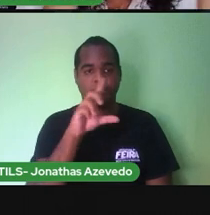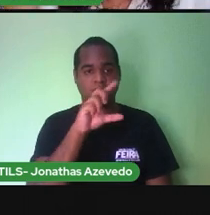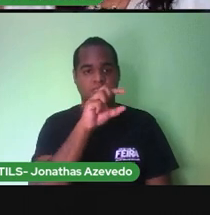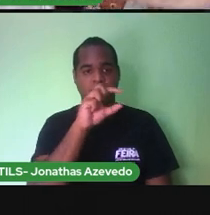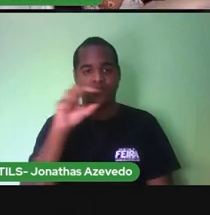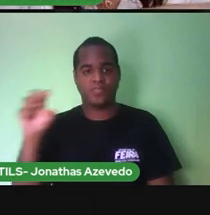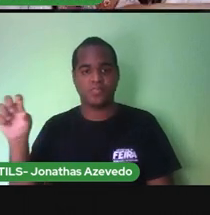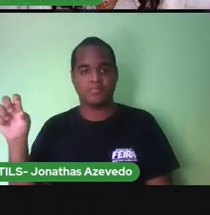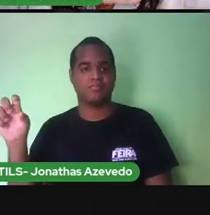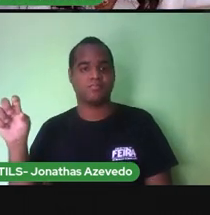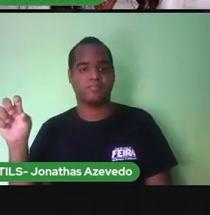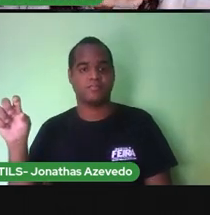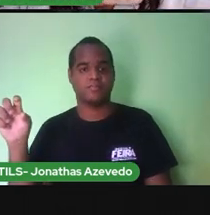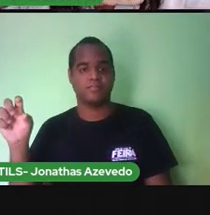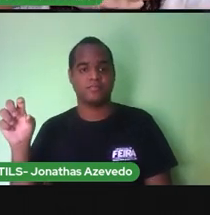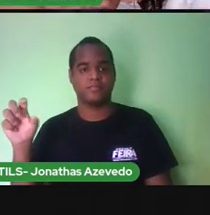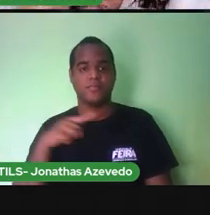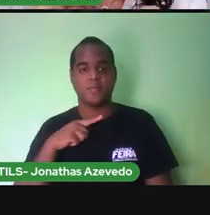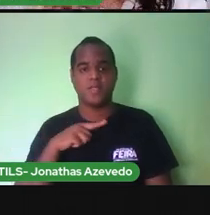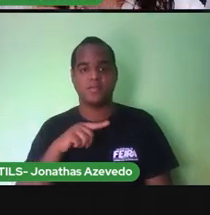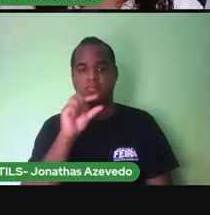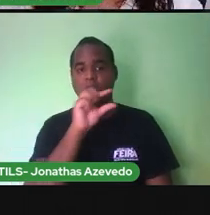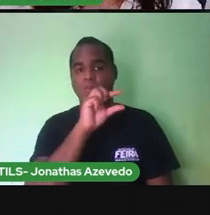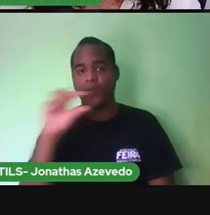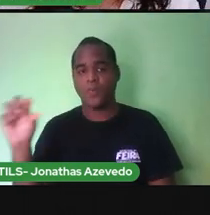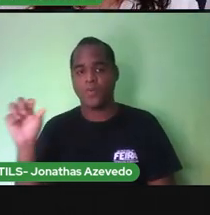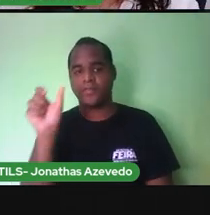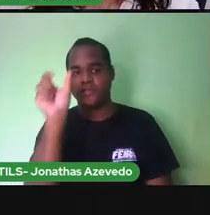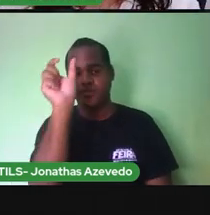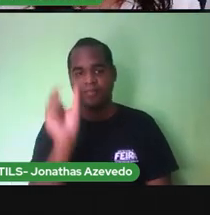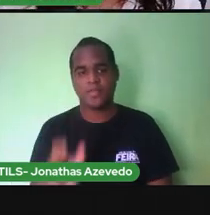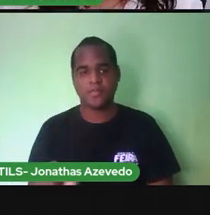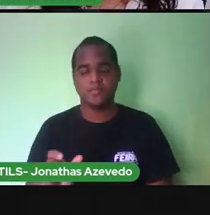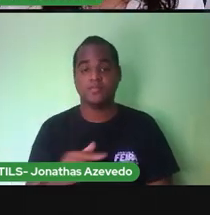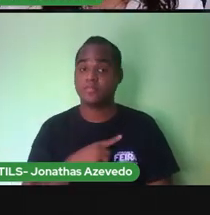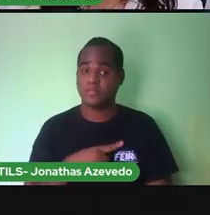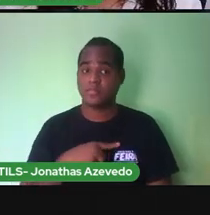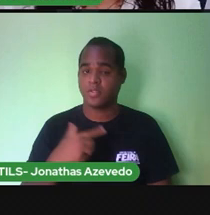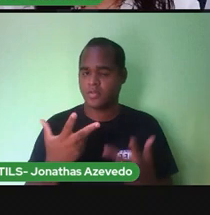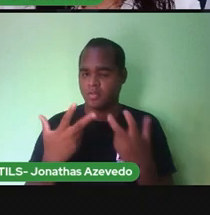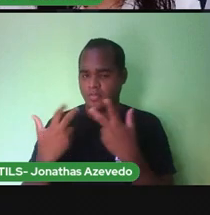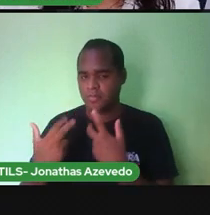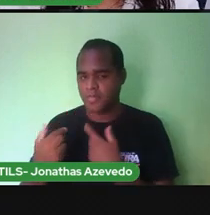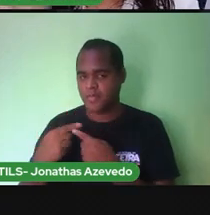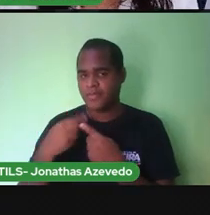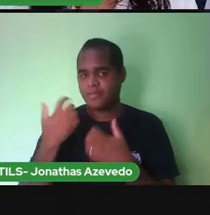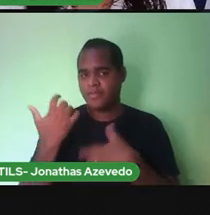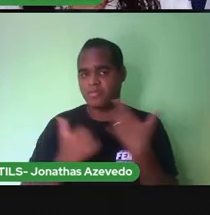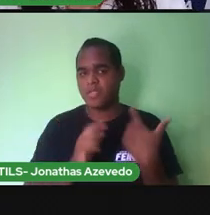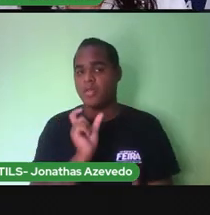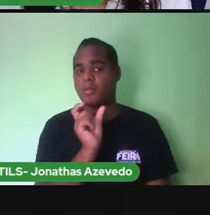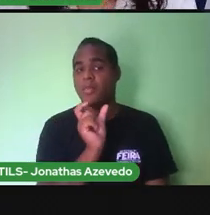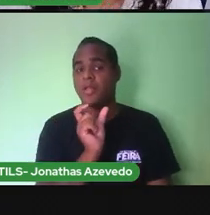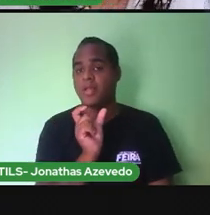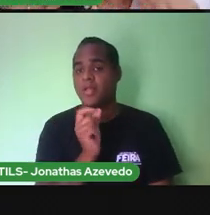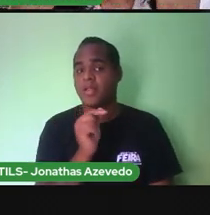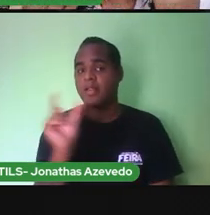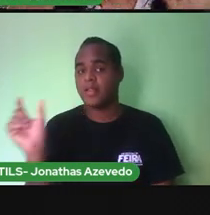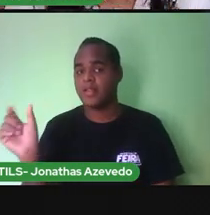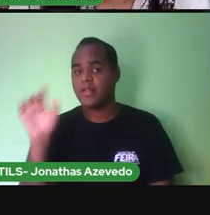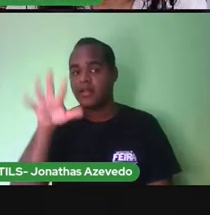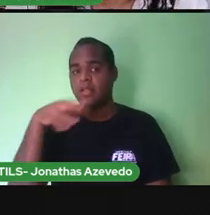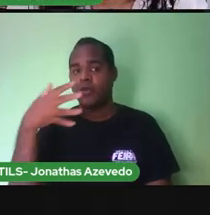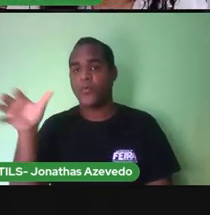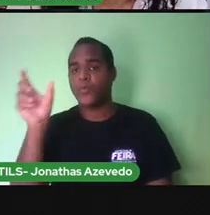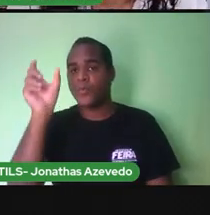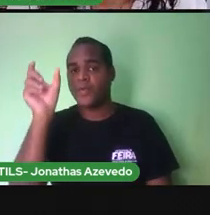E olha As linhas E tenta Identificar A palavrinha Que tá lá No banco De palavras E que